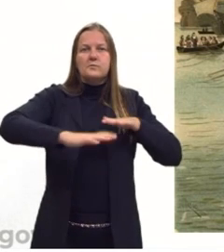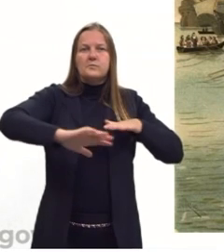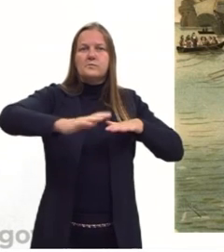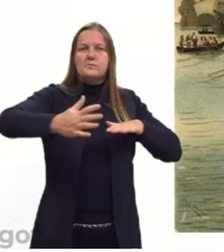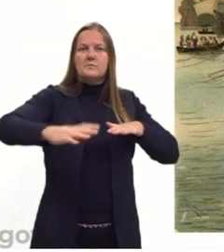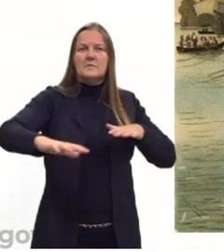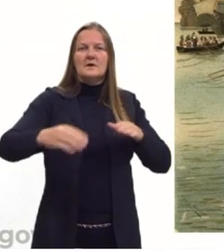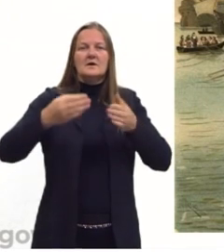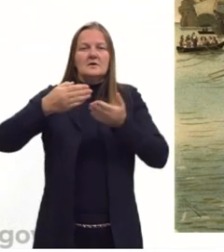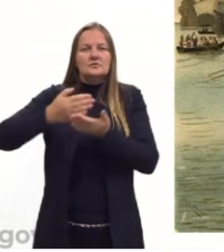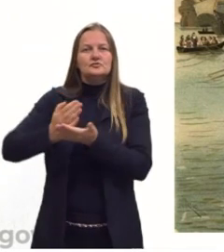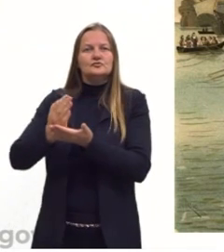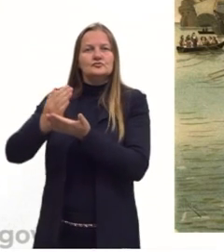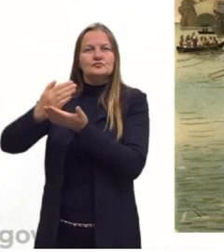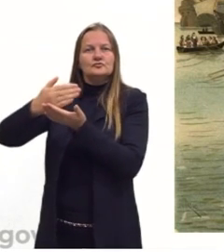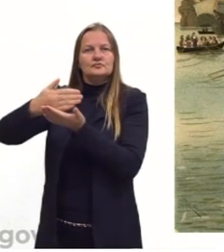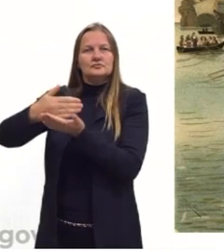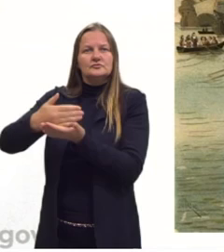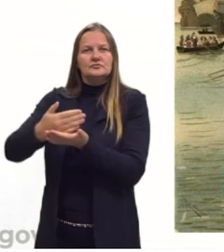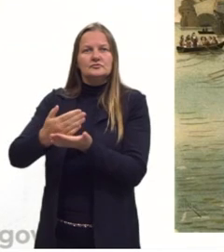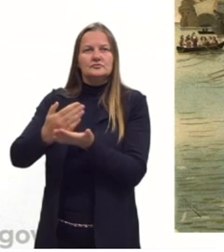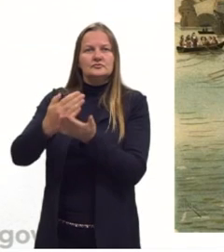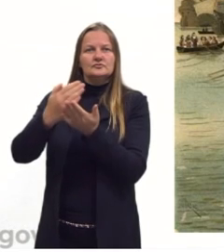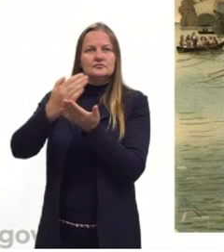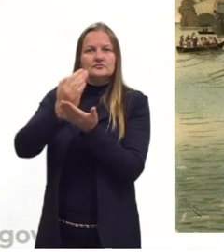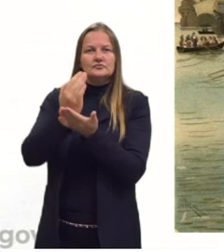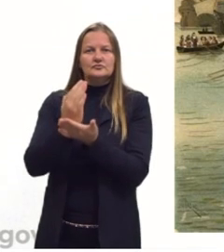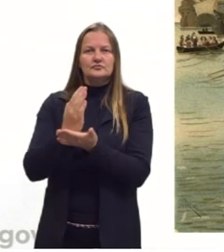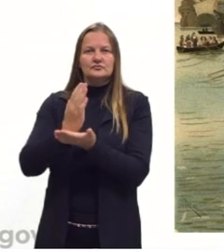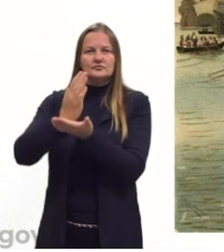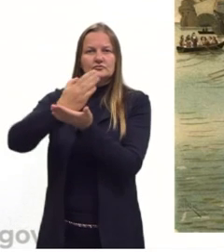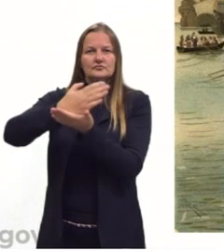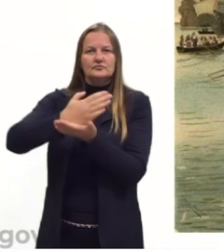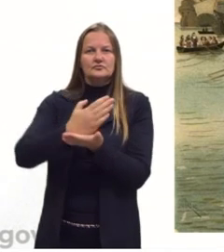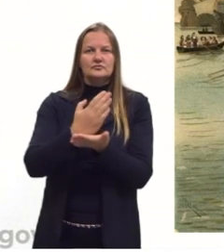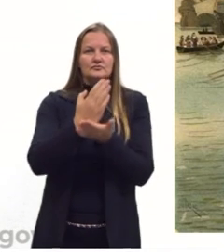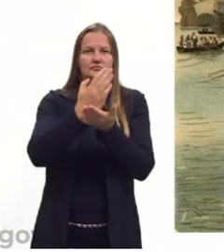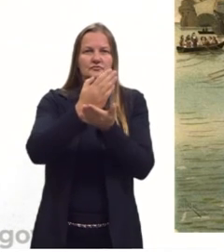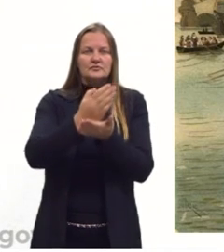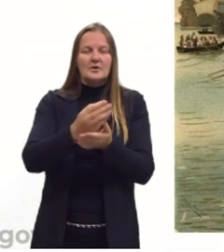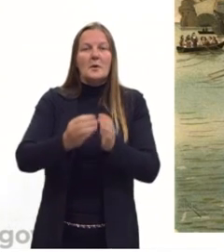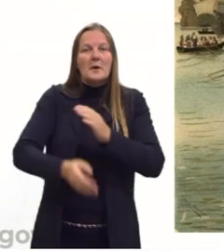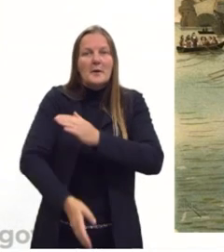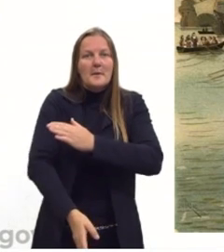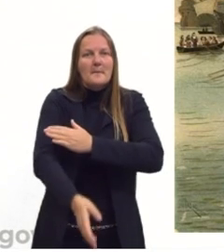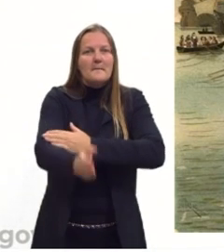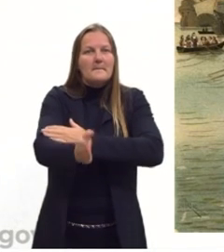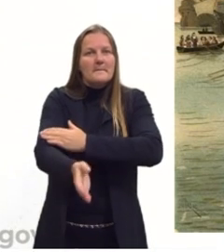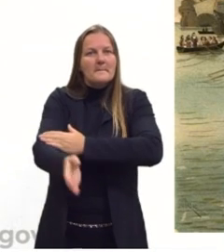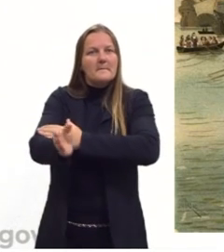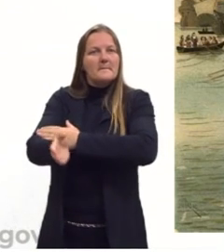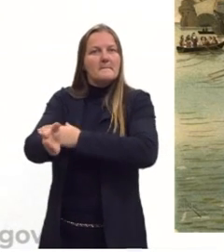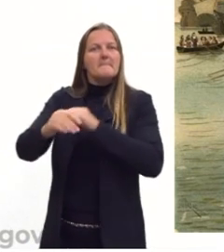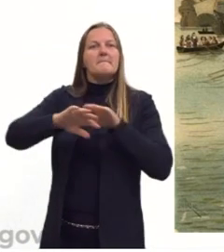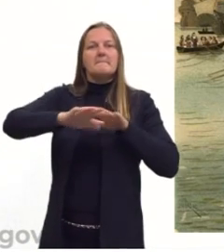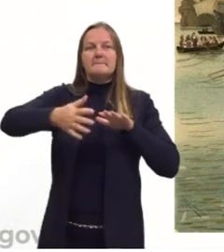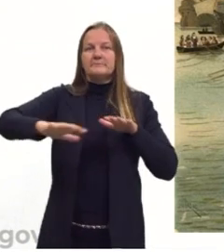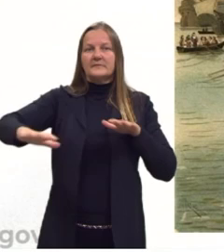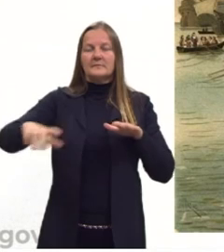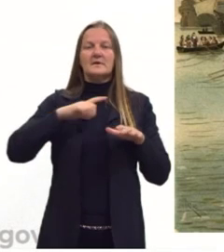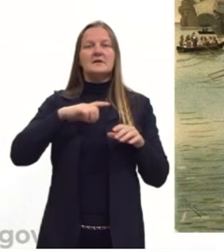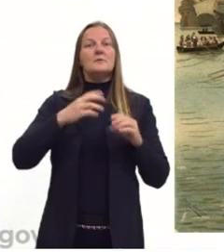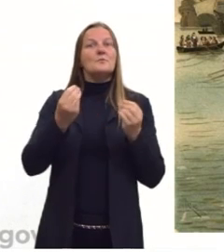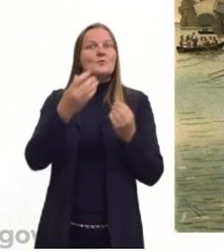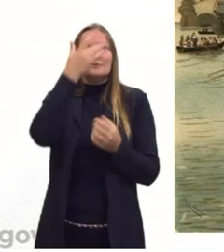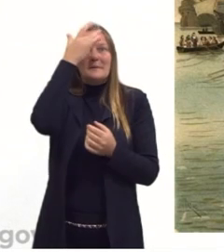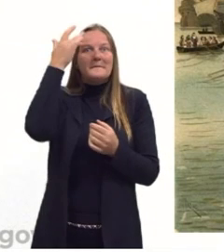várias caravelas ali no mar, pessoas indo para as caravelas para partirem em viagem. E ali na praia tem muita